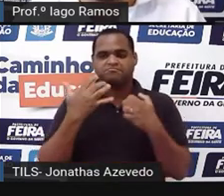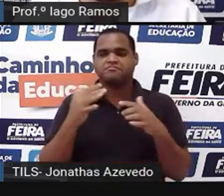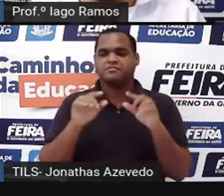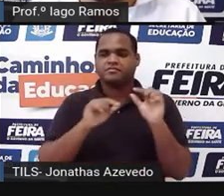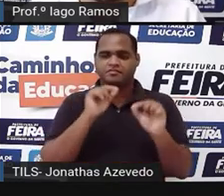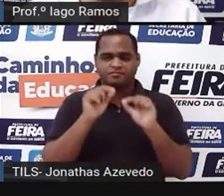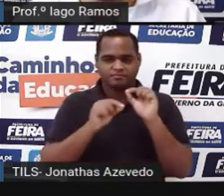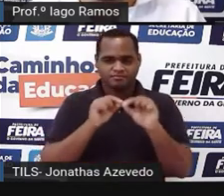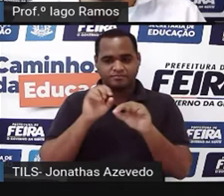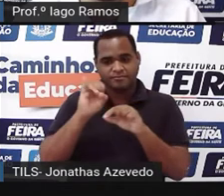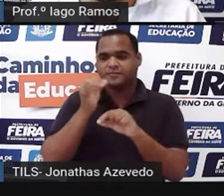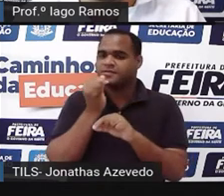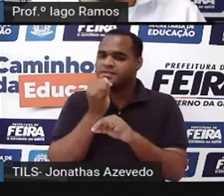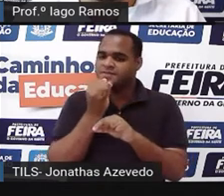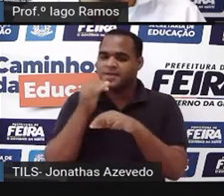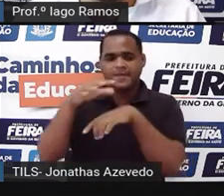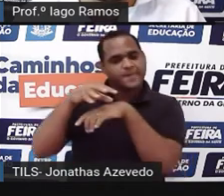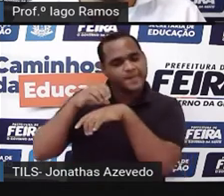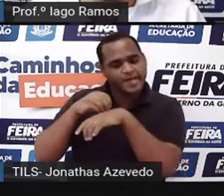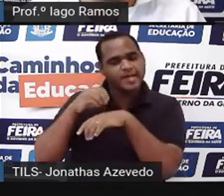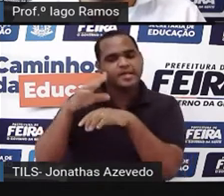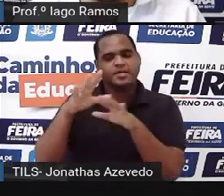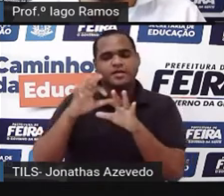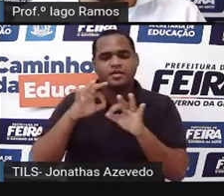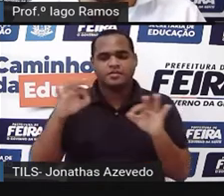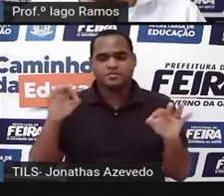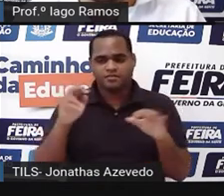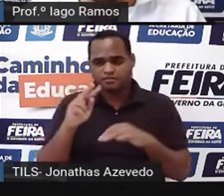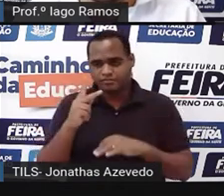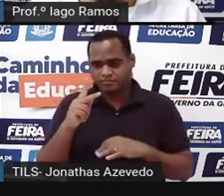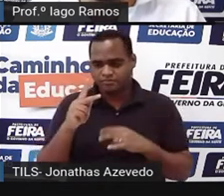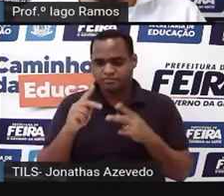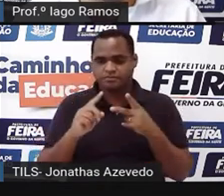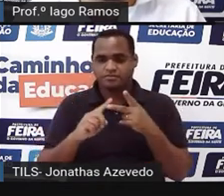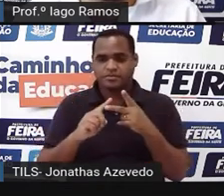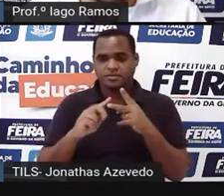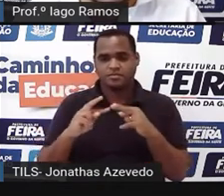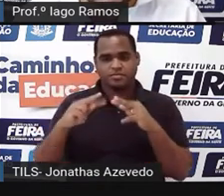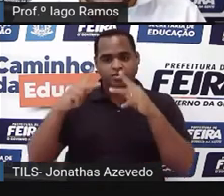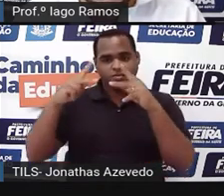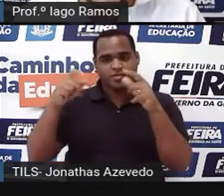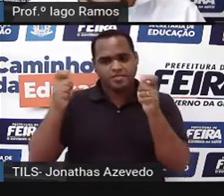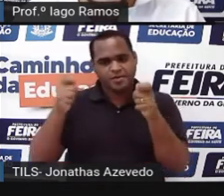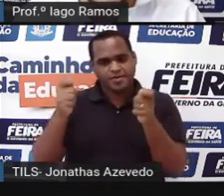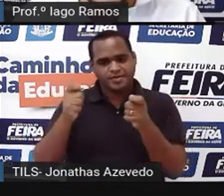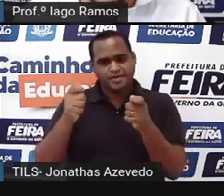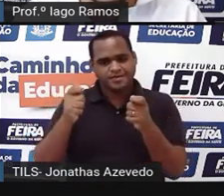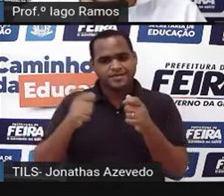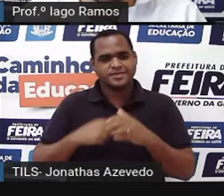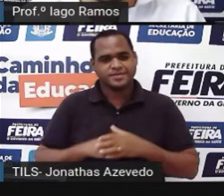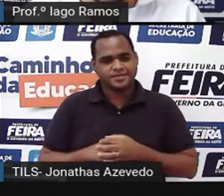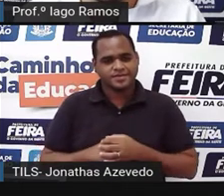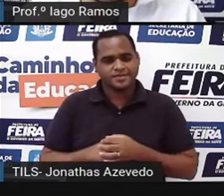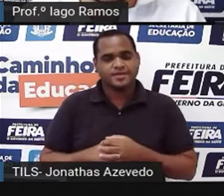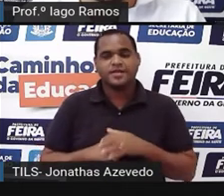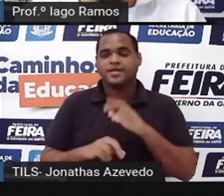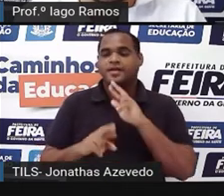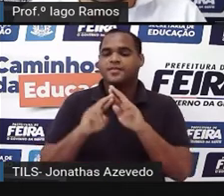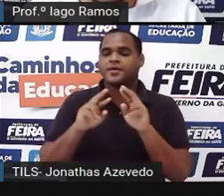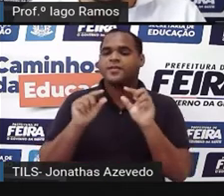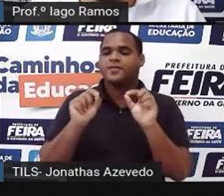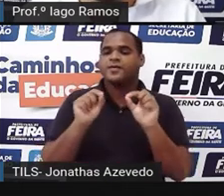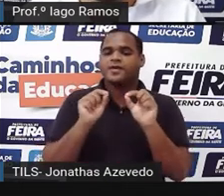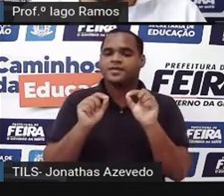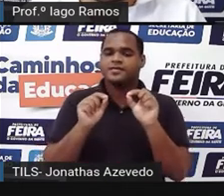se você pegar a medida da hipotenusa, que aqui é B, e elevar ao quadrado, o resultado disso